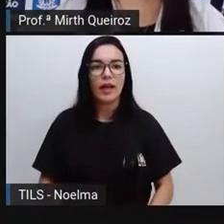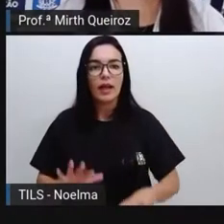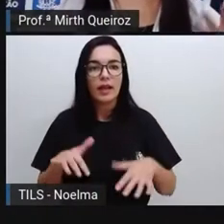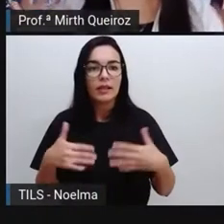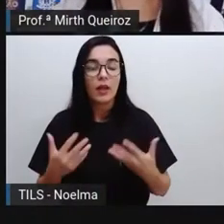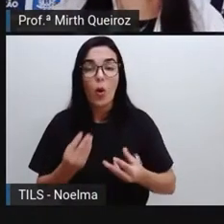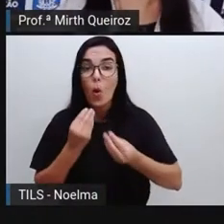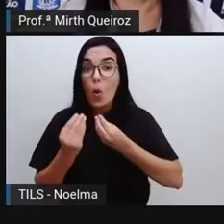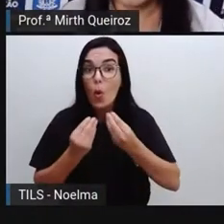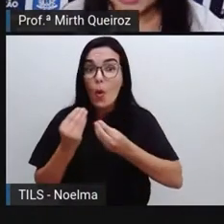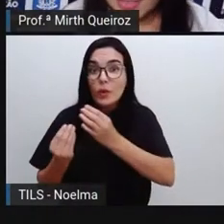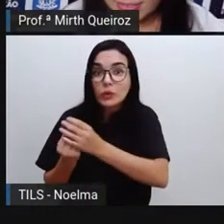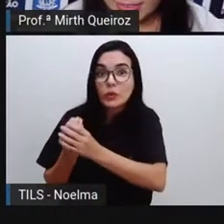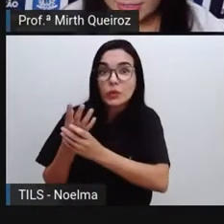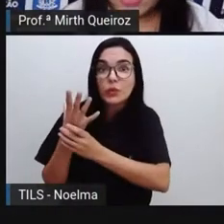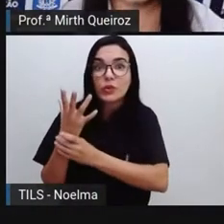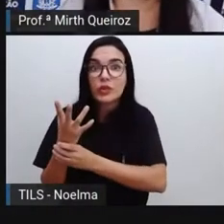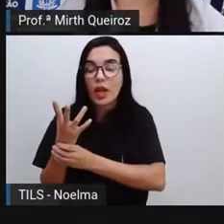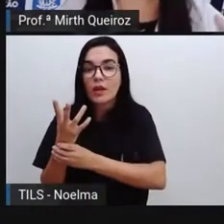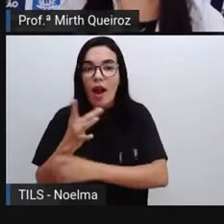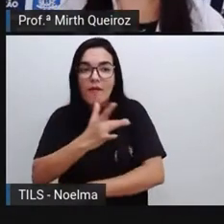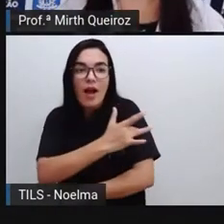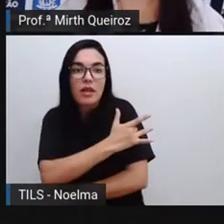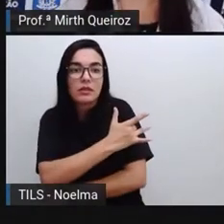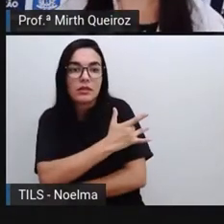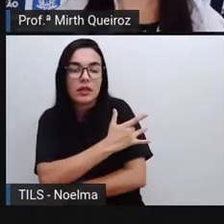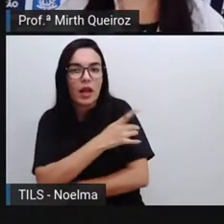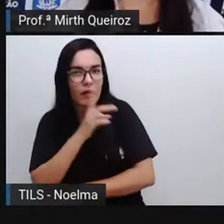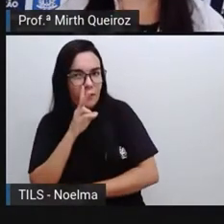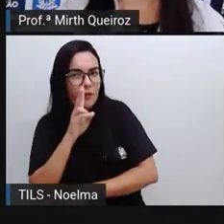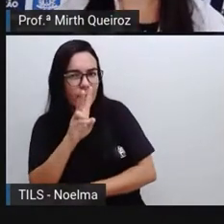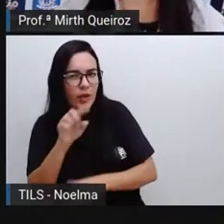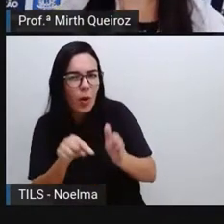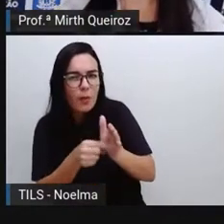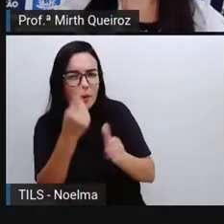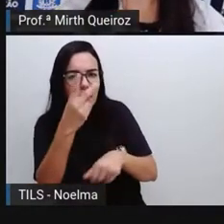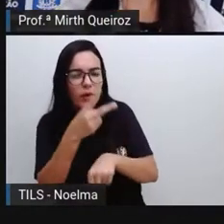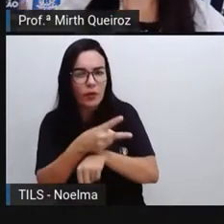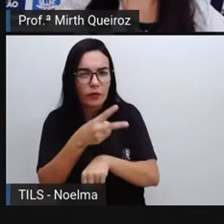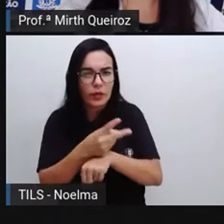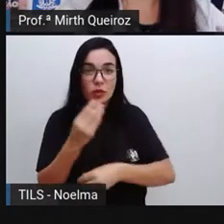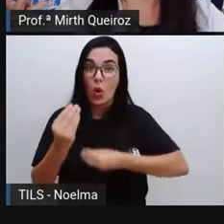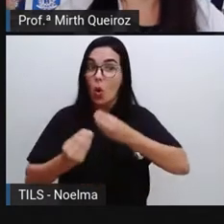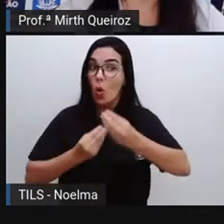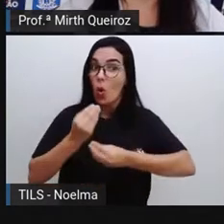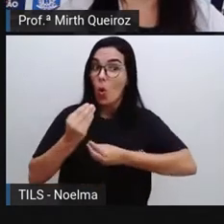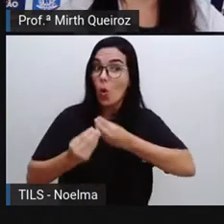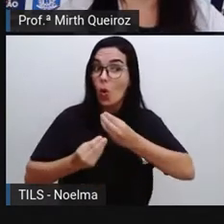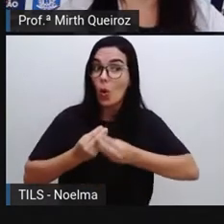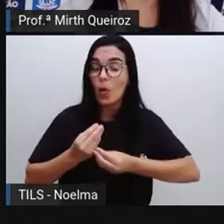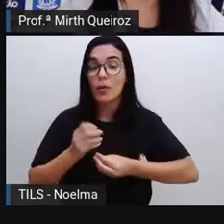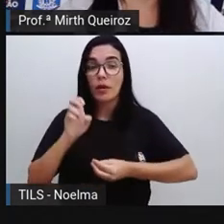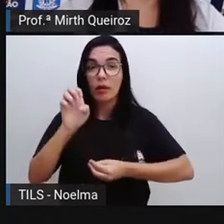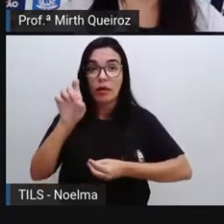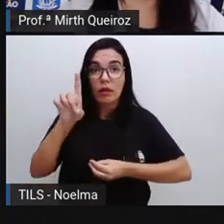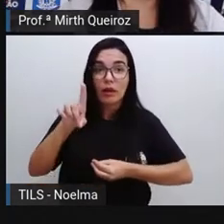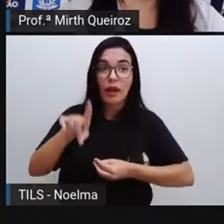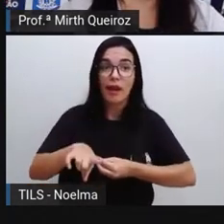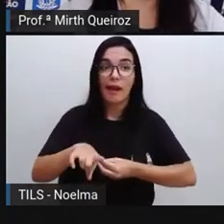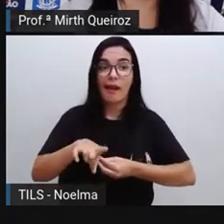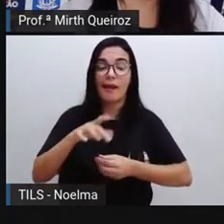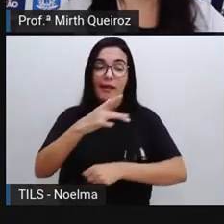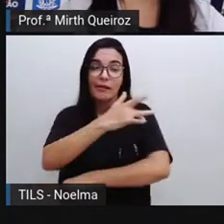Como é que surgiram as vacinas? Vocês viram nesse primeiro vídeo como é que funcionam essas